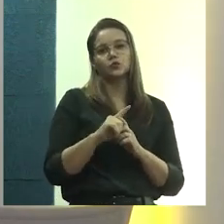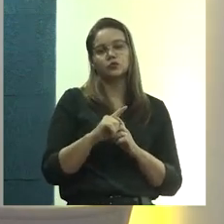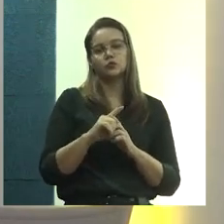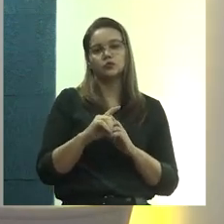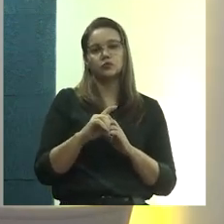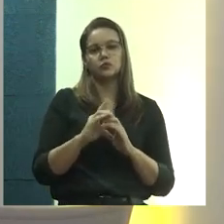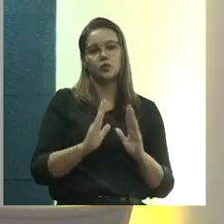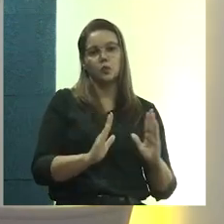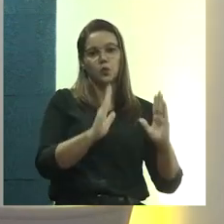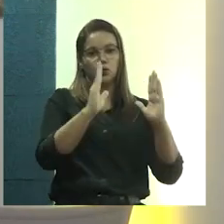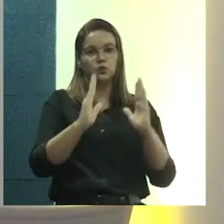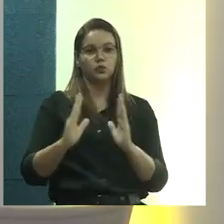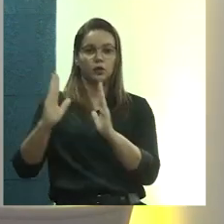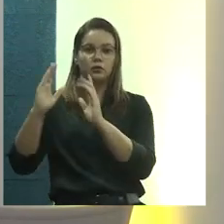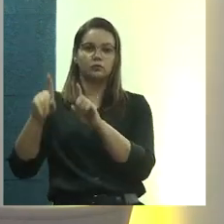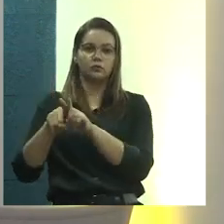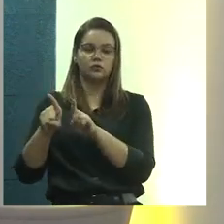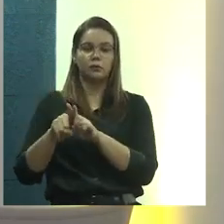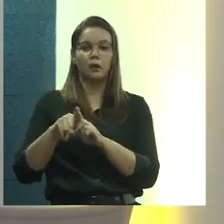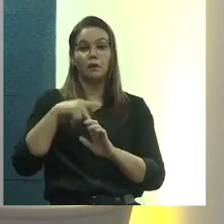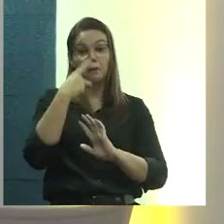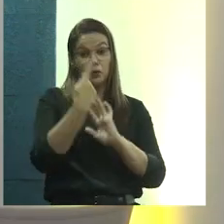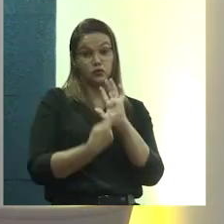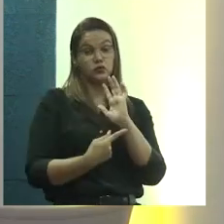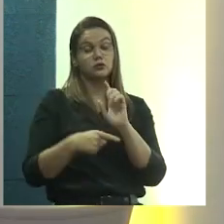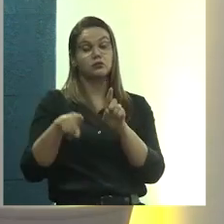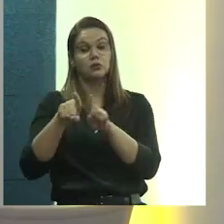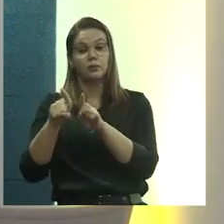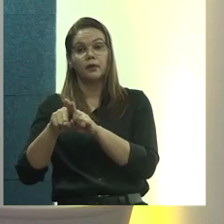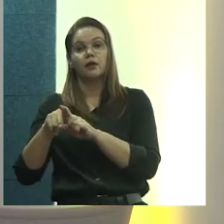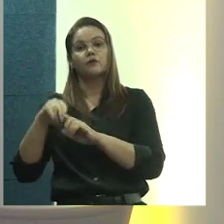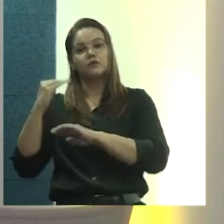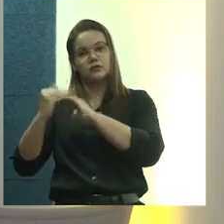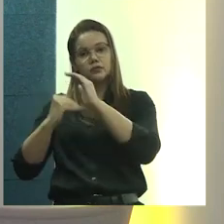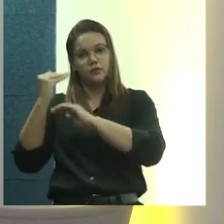Então, esses outros projetos que foram desenvolvidos na Moçuca.